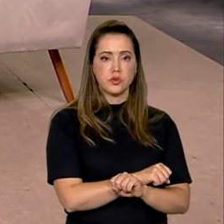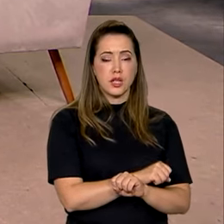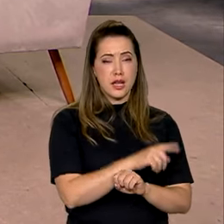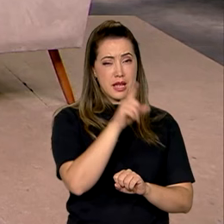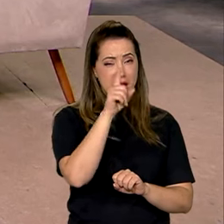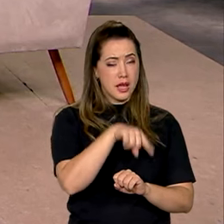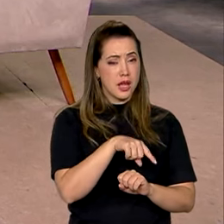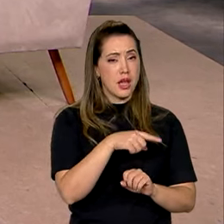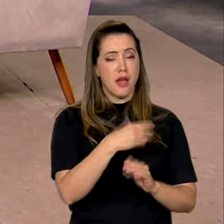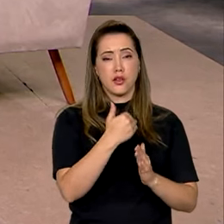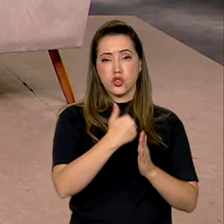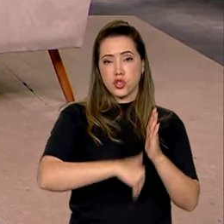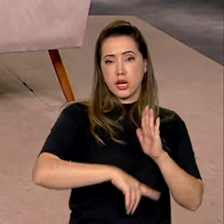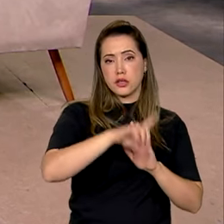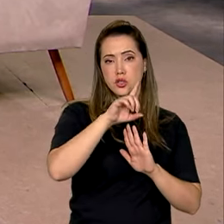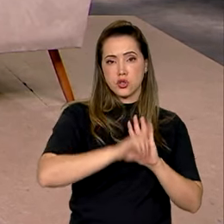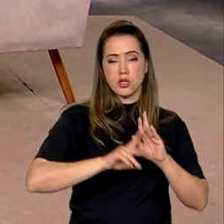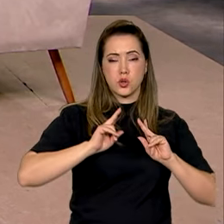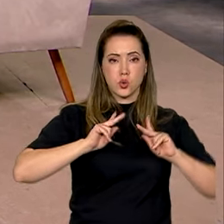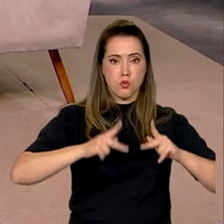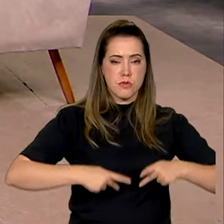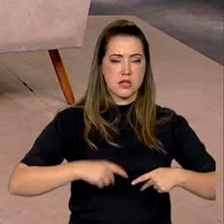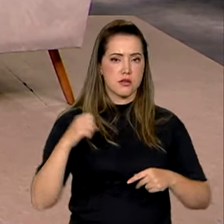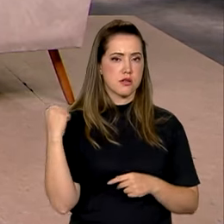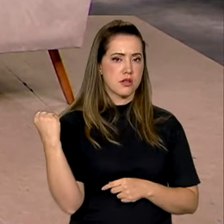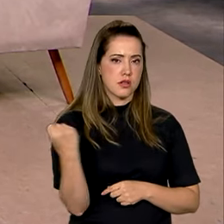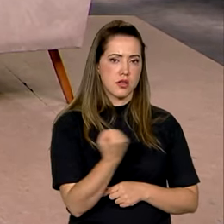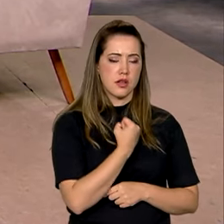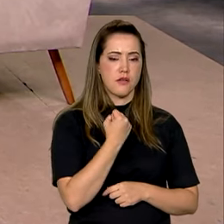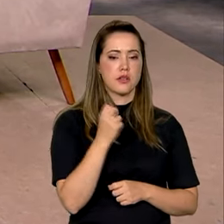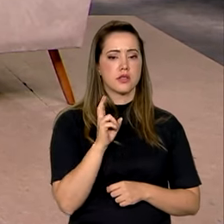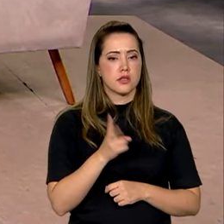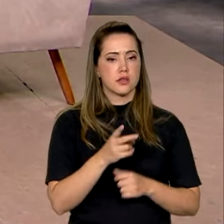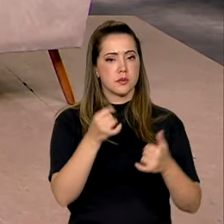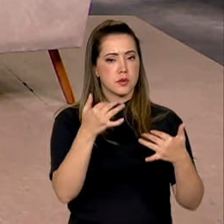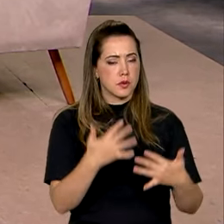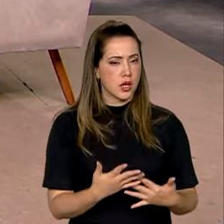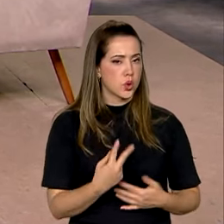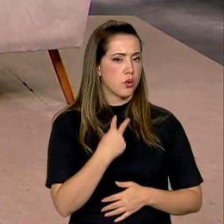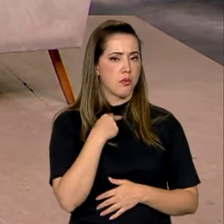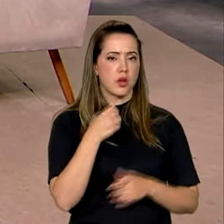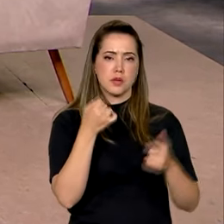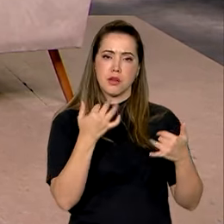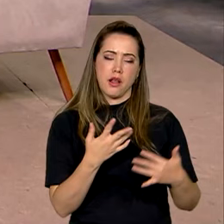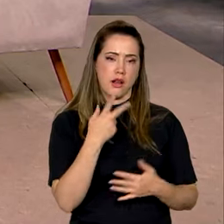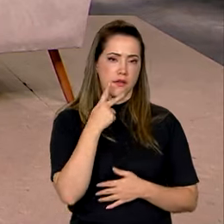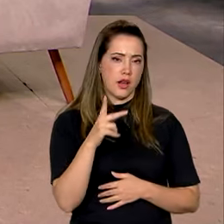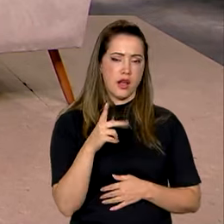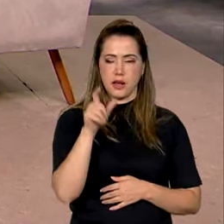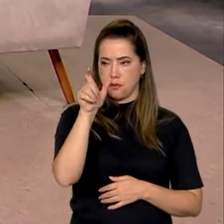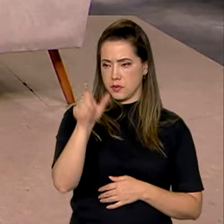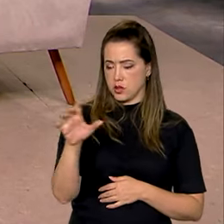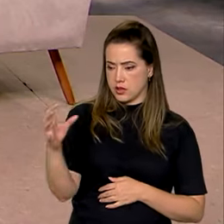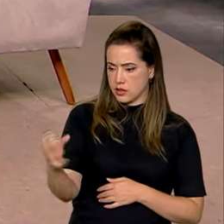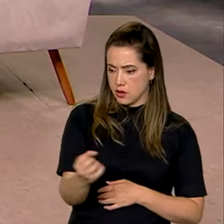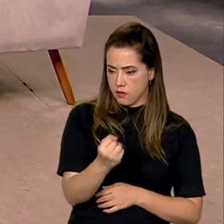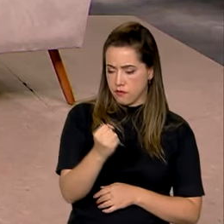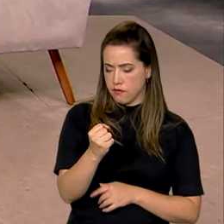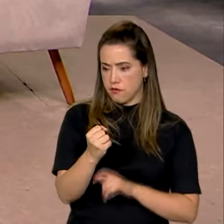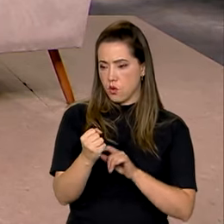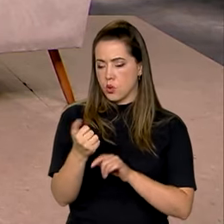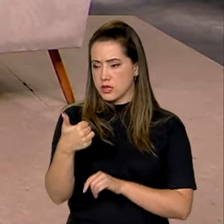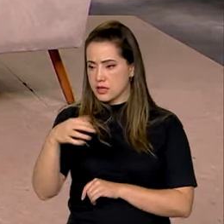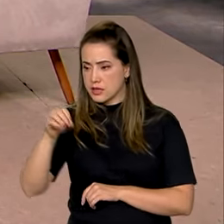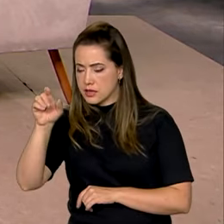grave, então, nós não podemos, a gente sempre fala isso na nossa divisão, nós não podemos dizer que a operação que resgatou 100 pessoas, ela é mais